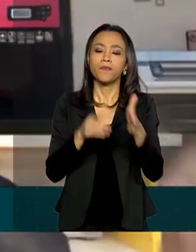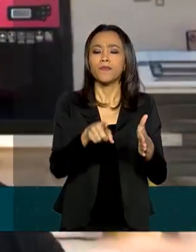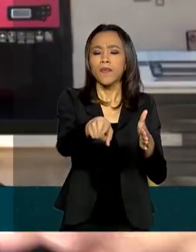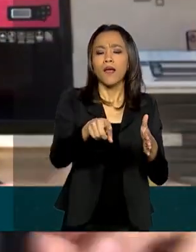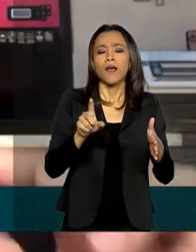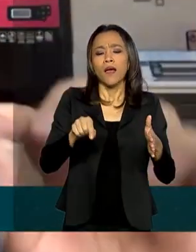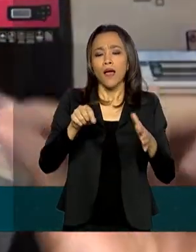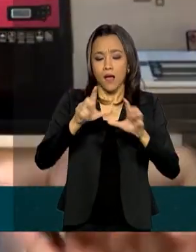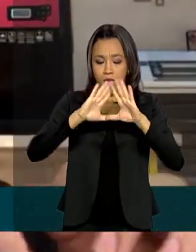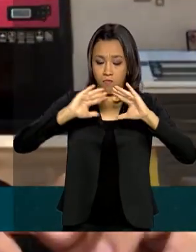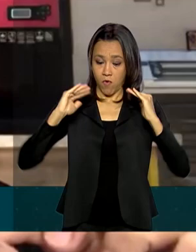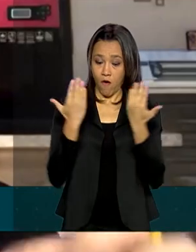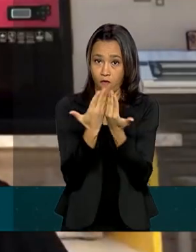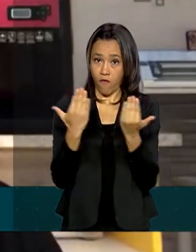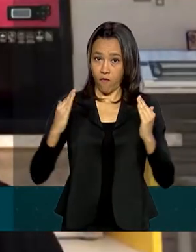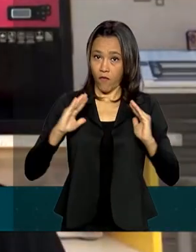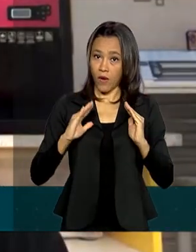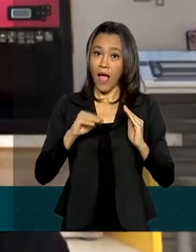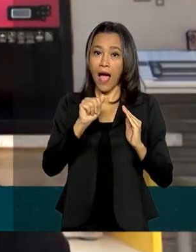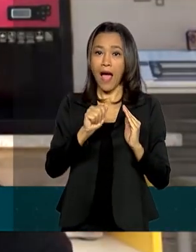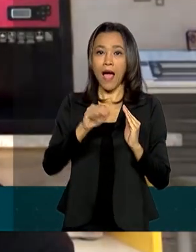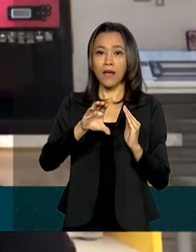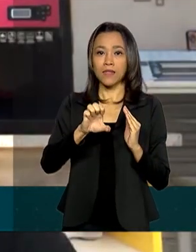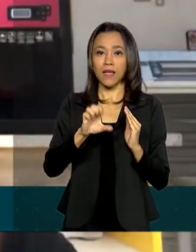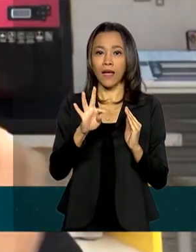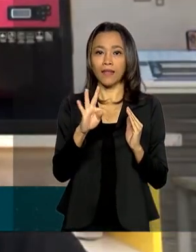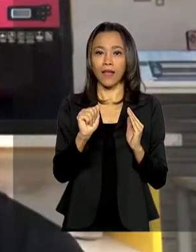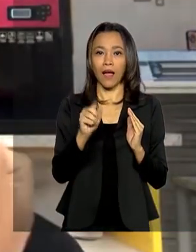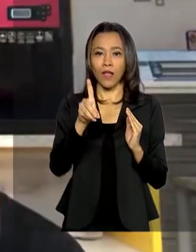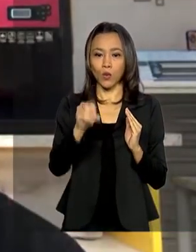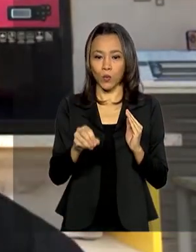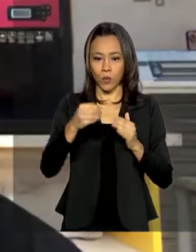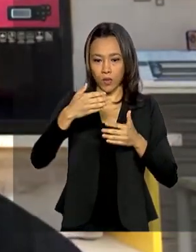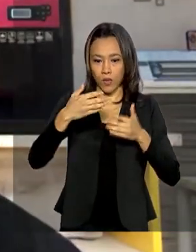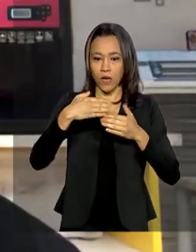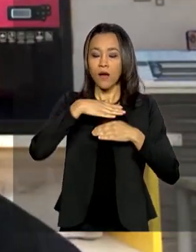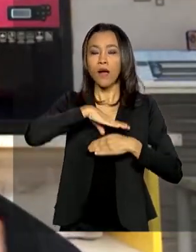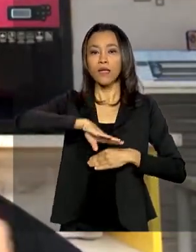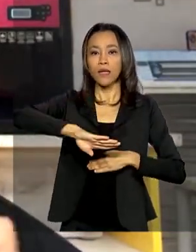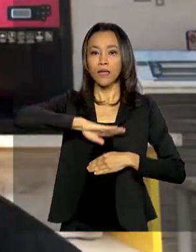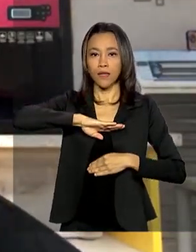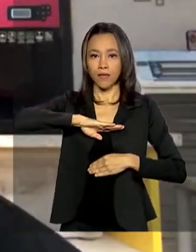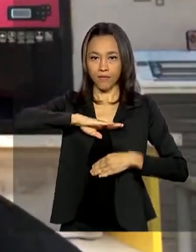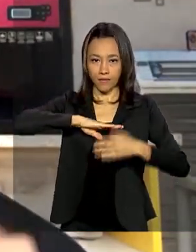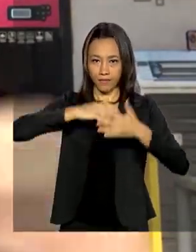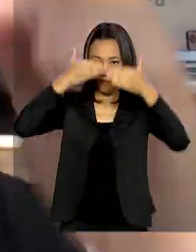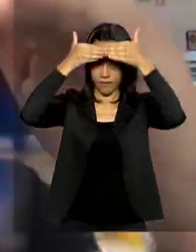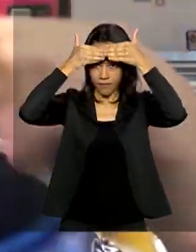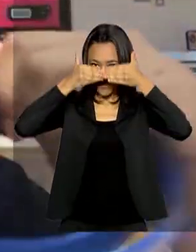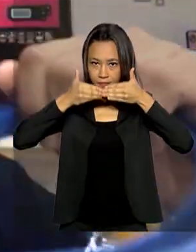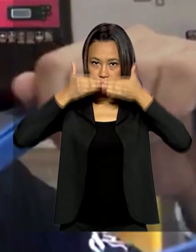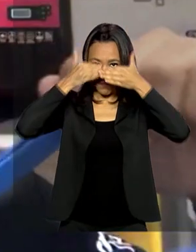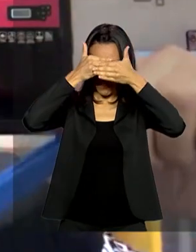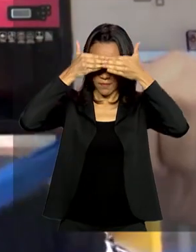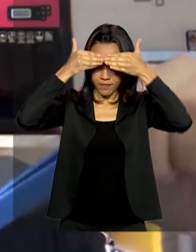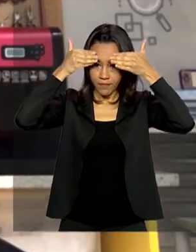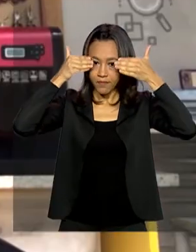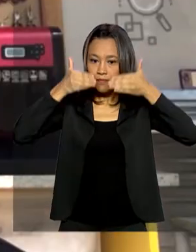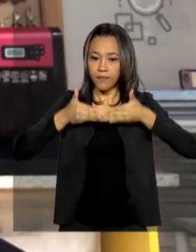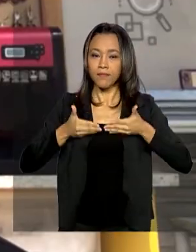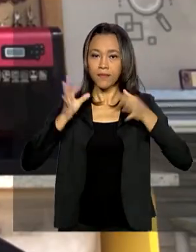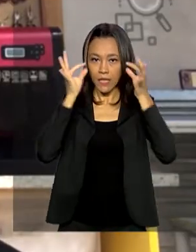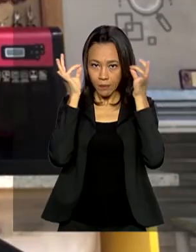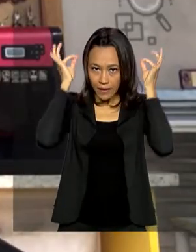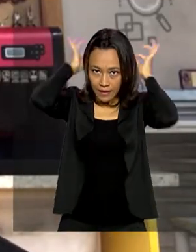biodegradável, uma folha de acetato para a proteção do rosto, que vai até abaixo do queixo, e uma liga plástica.